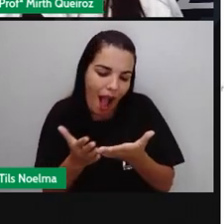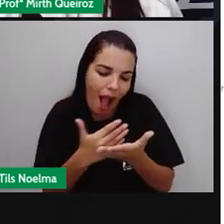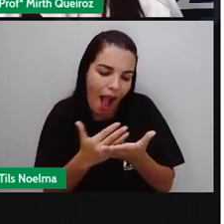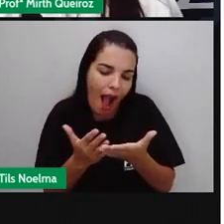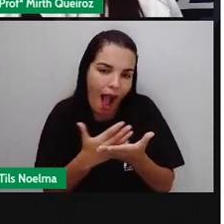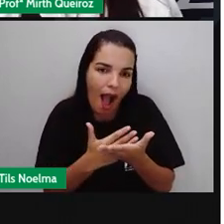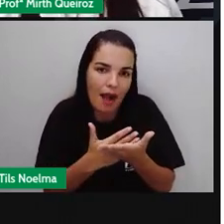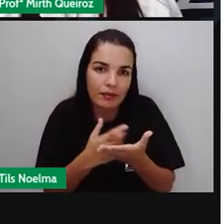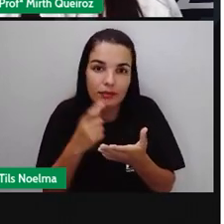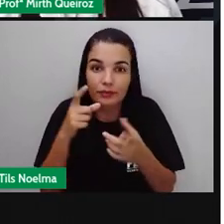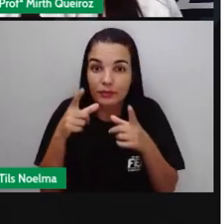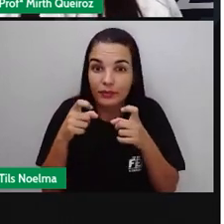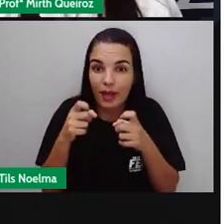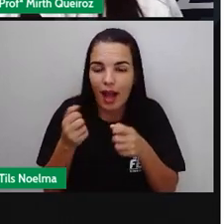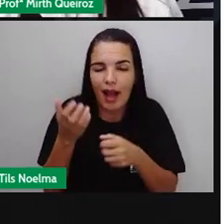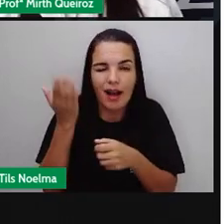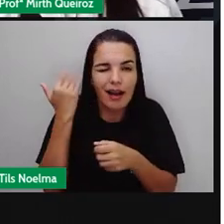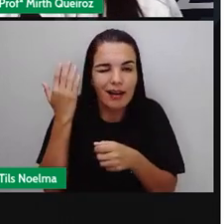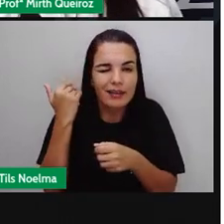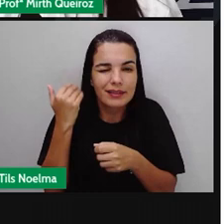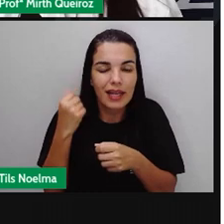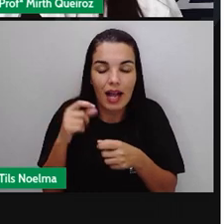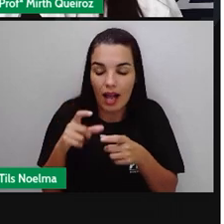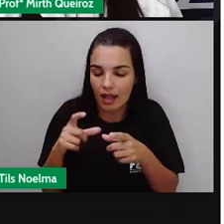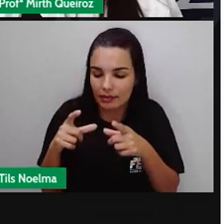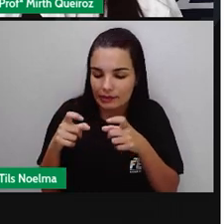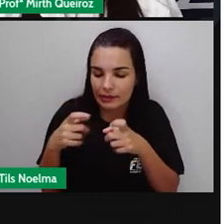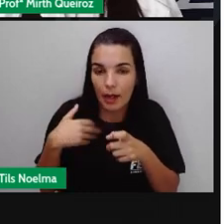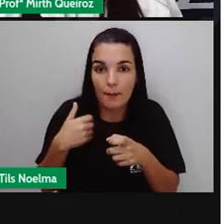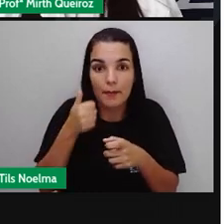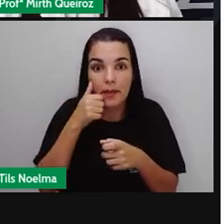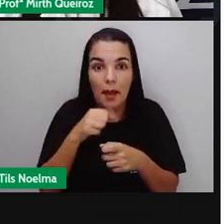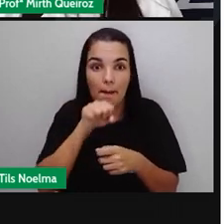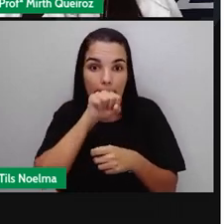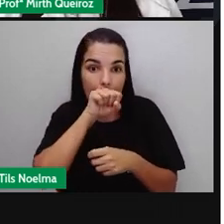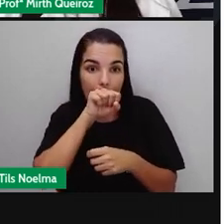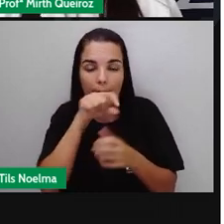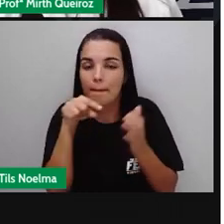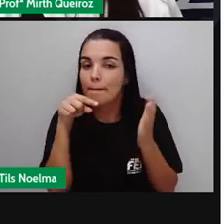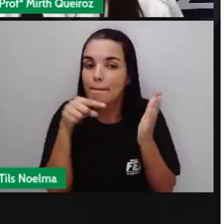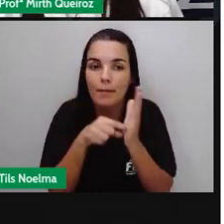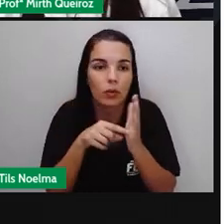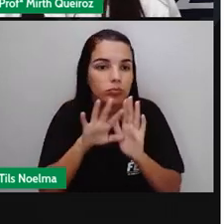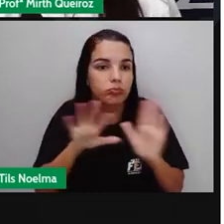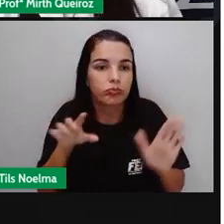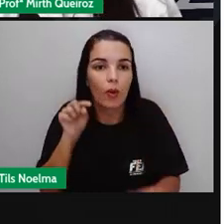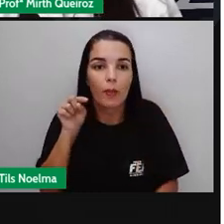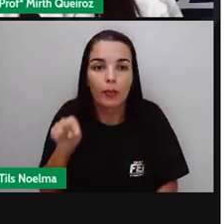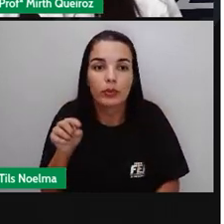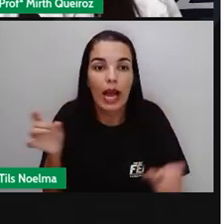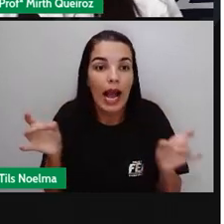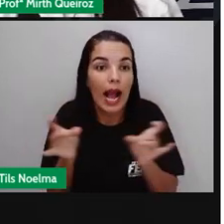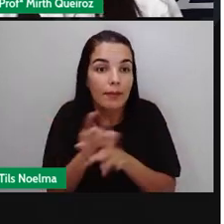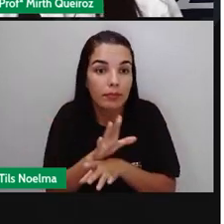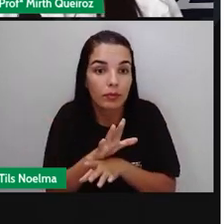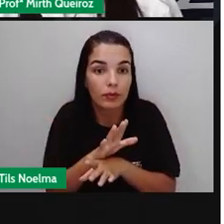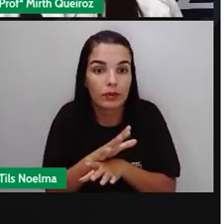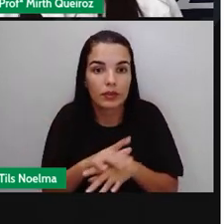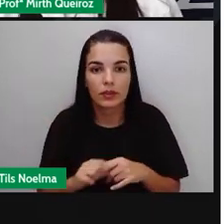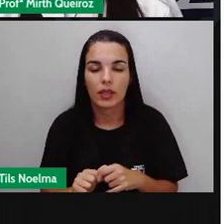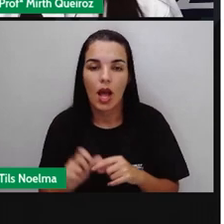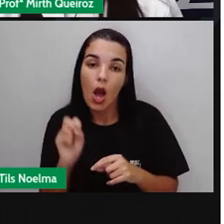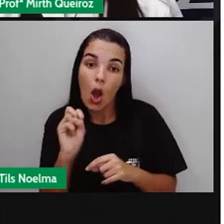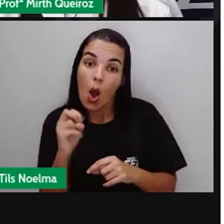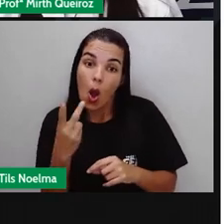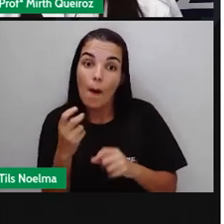Encontrei no álbum de fotos um antigo retrato da minha mãe. Ponto. A gente encerra a frase. Ou ele